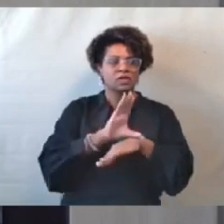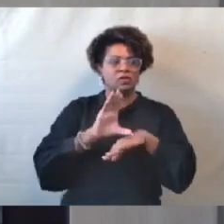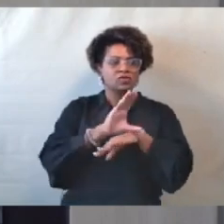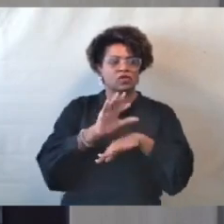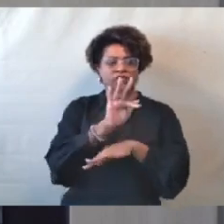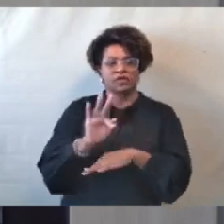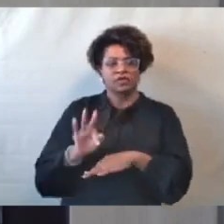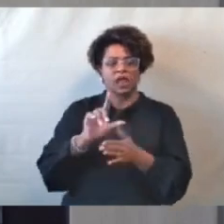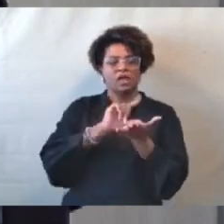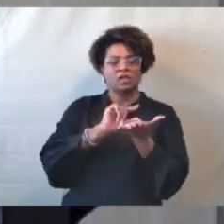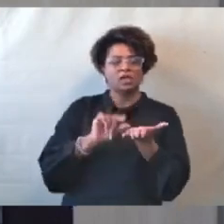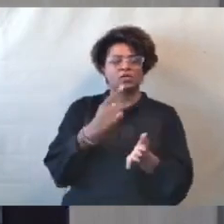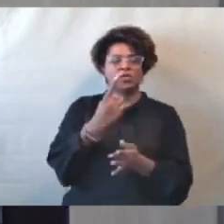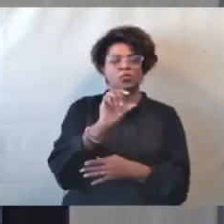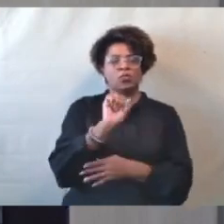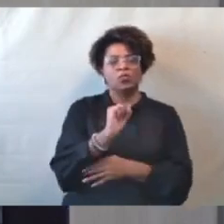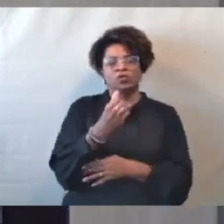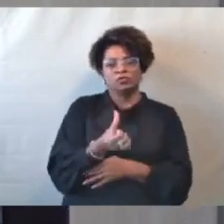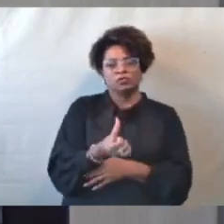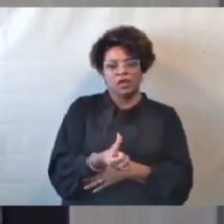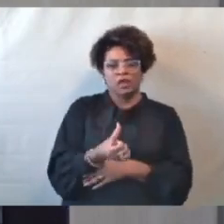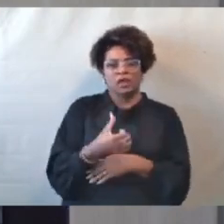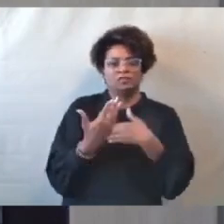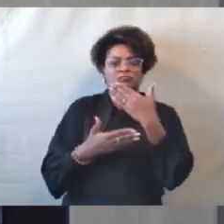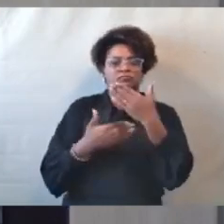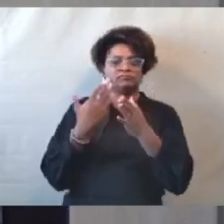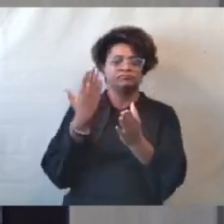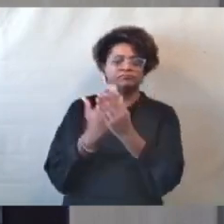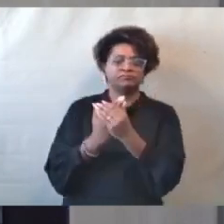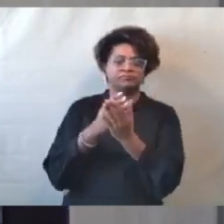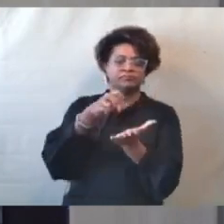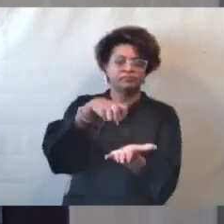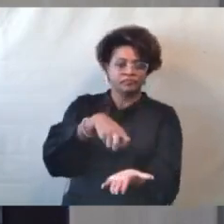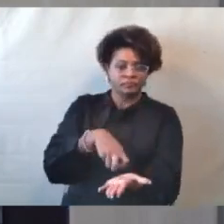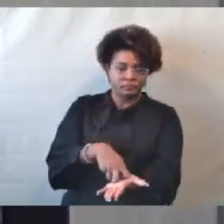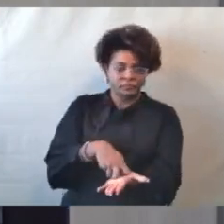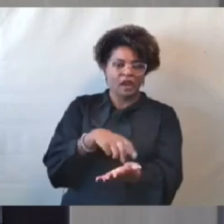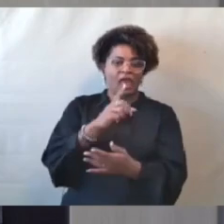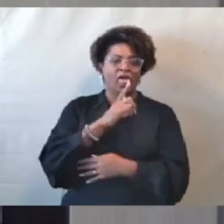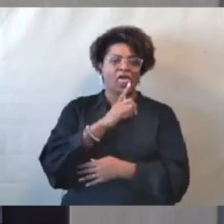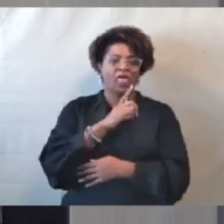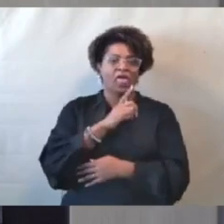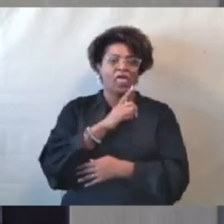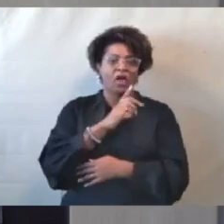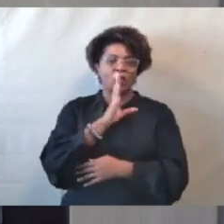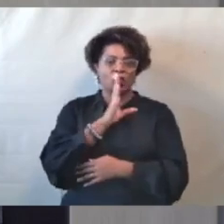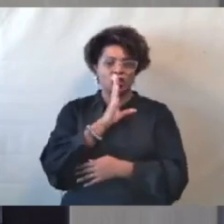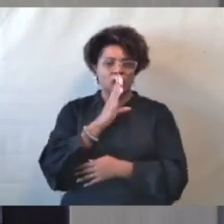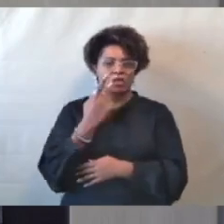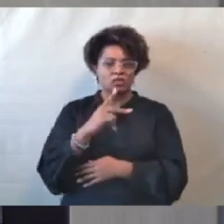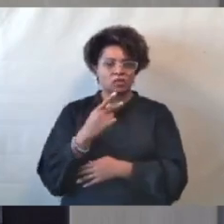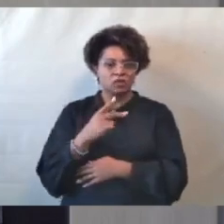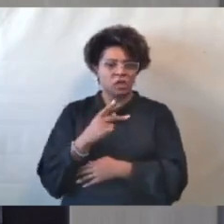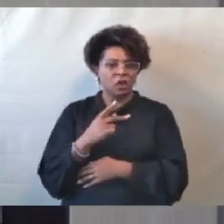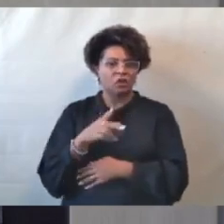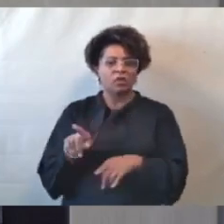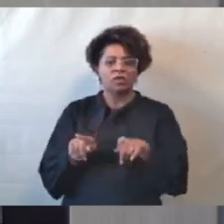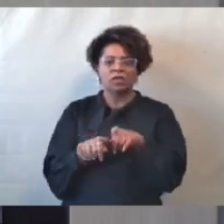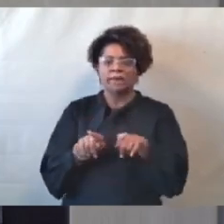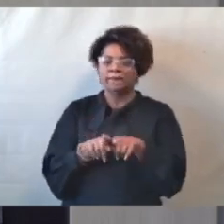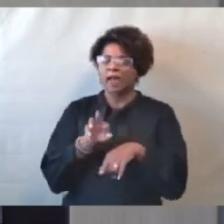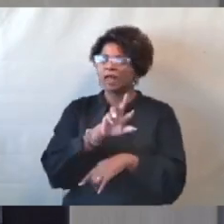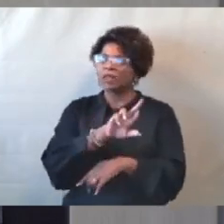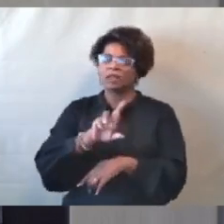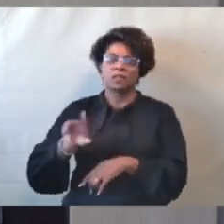Código de Processo Penal. Ressalte-se que eventual silêncio não importará em confissão da investigada,